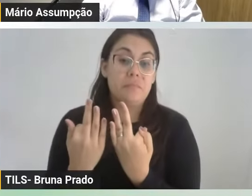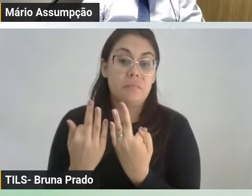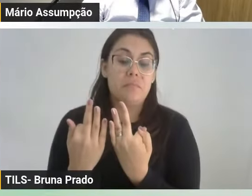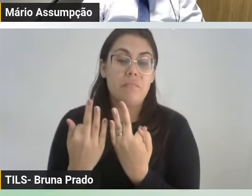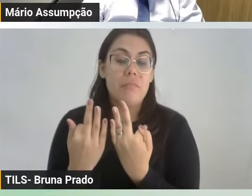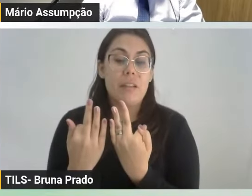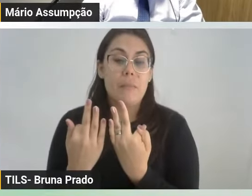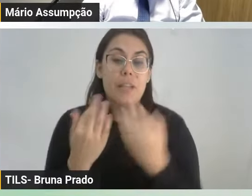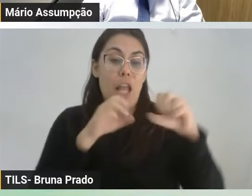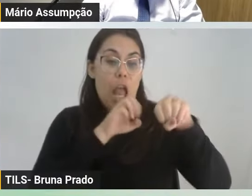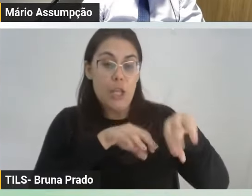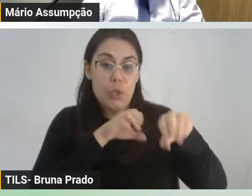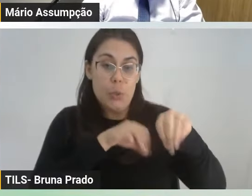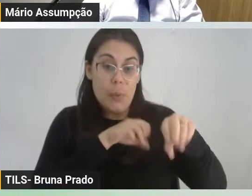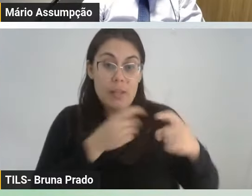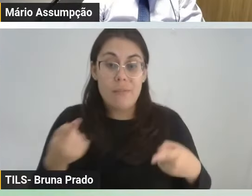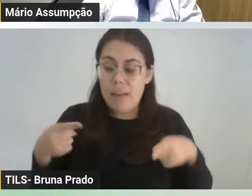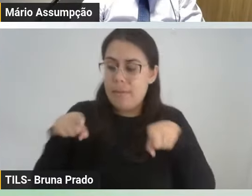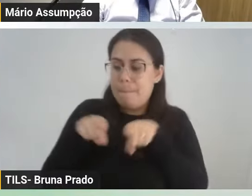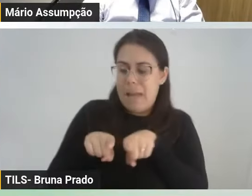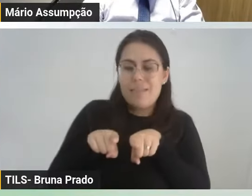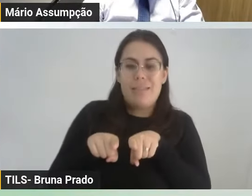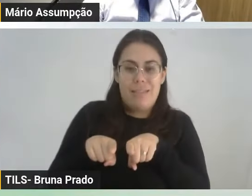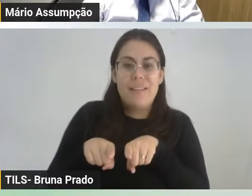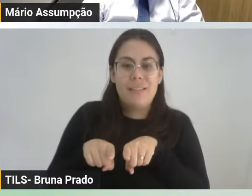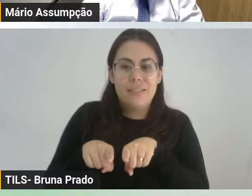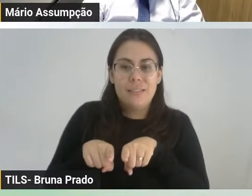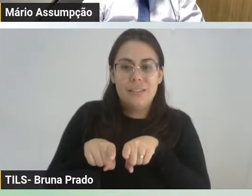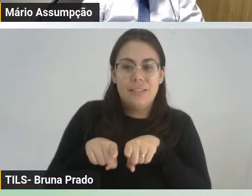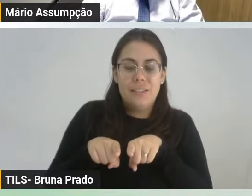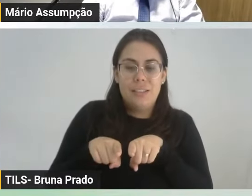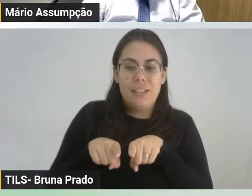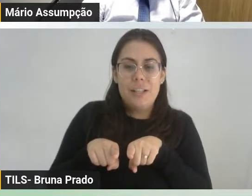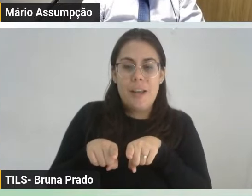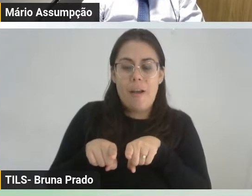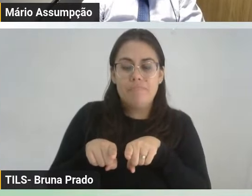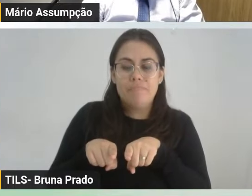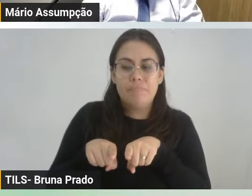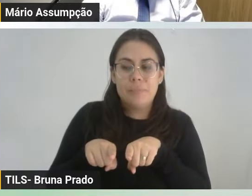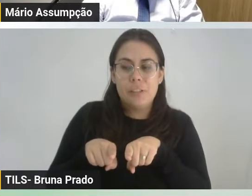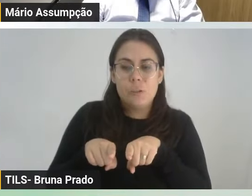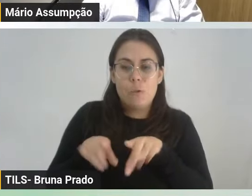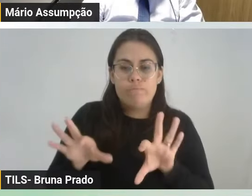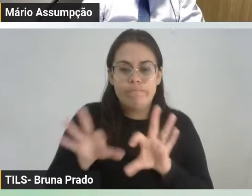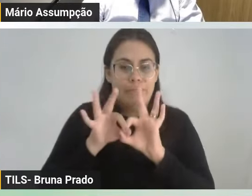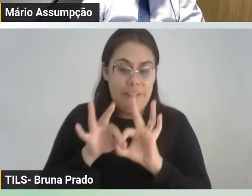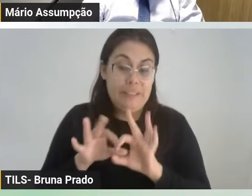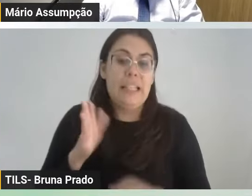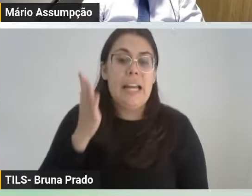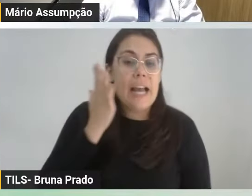ela tem papel importante porque ela acaba sendo uma extensão dessa família, né, ainda que ela não se